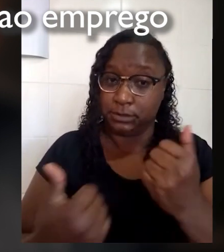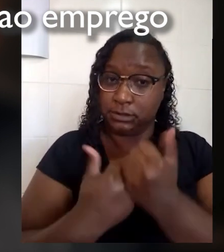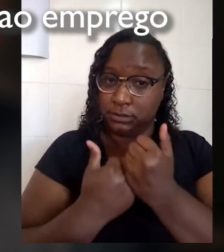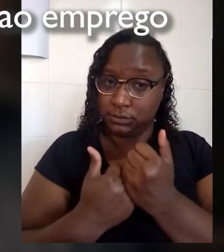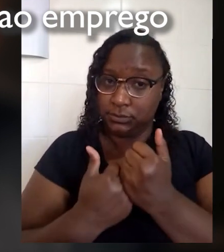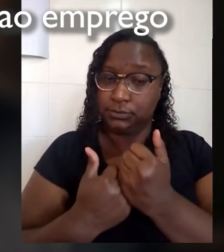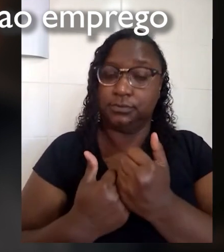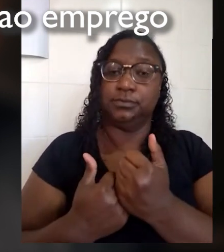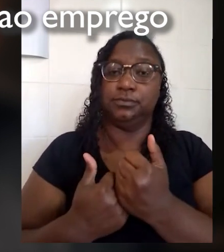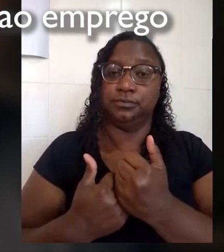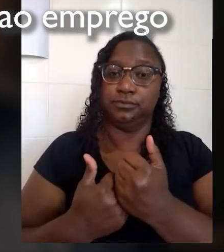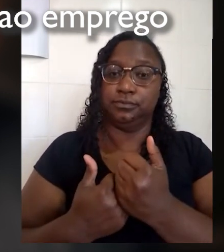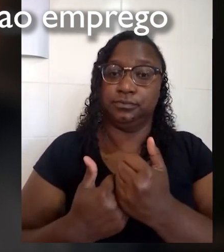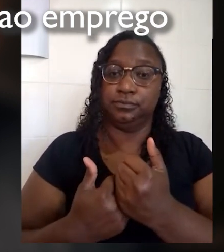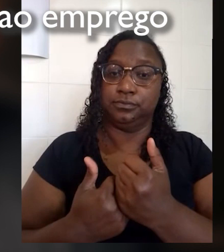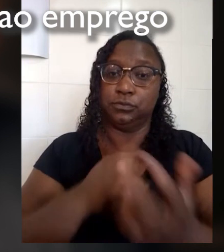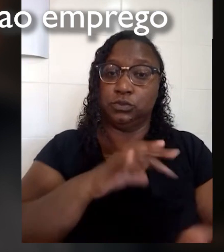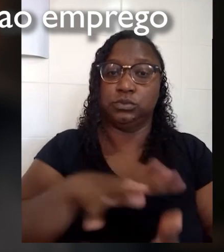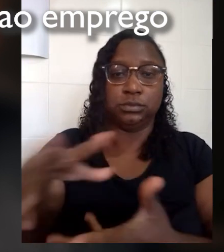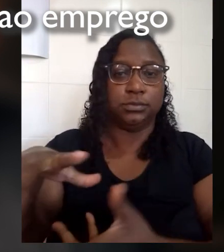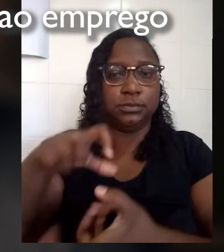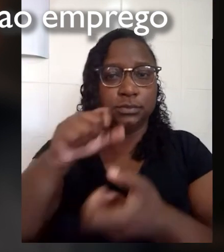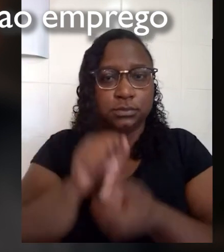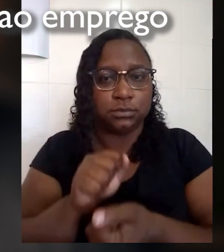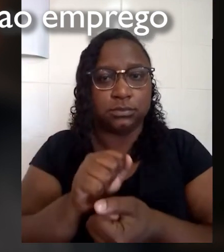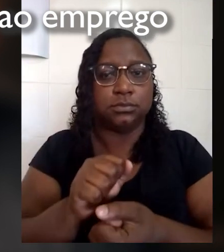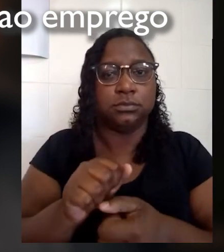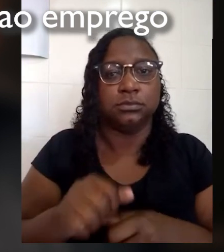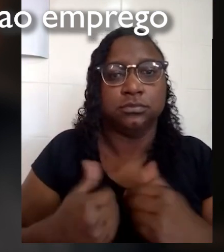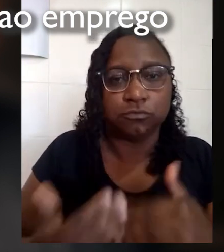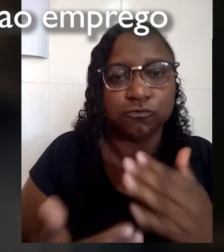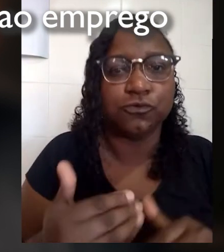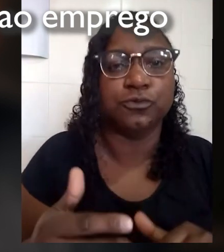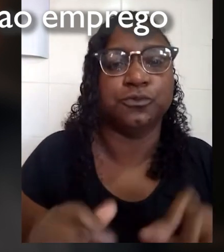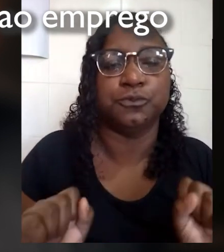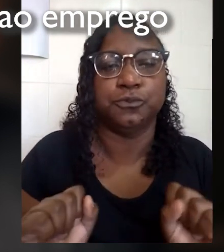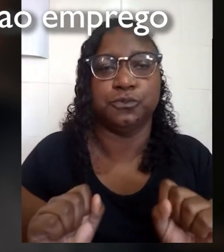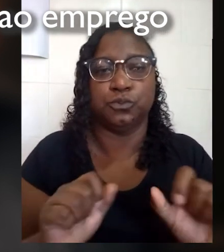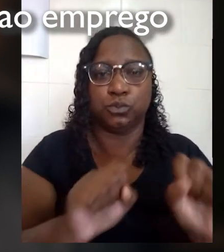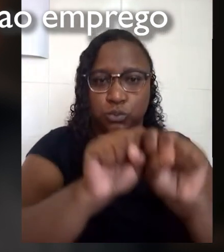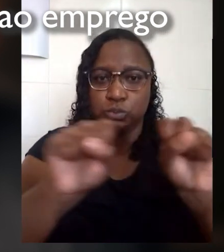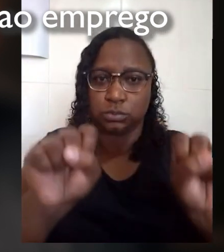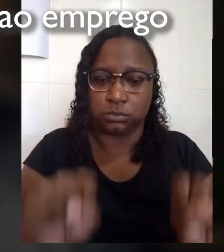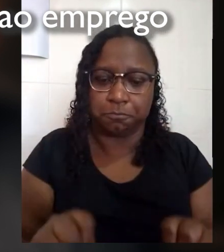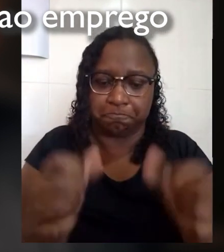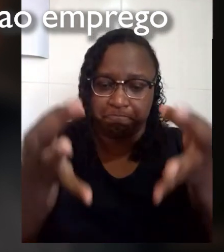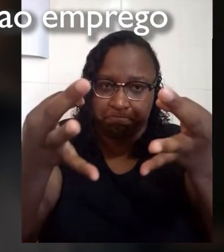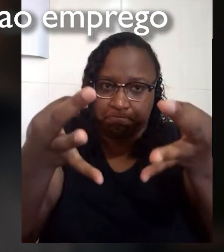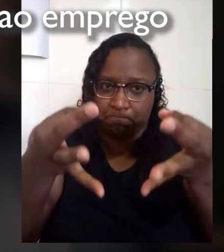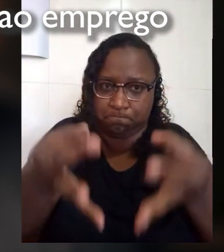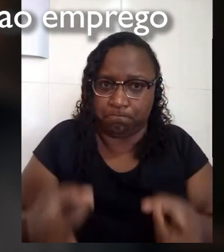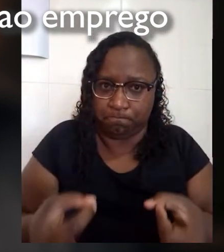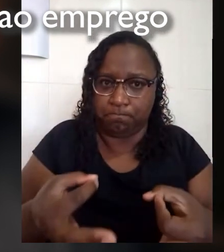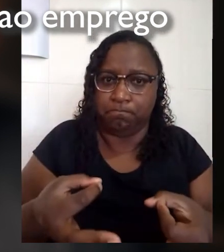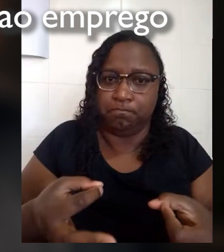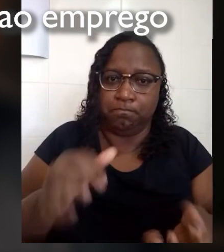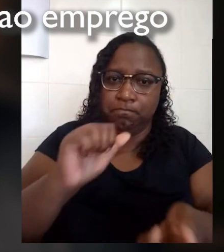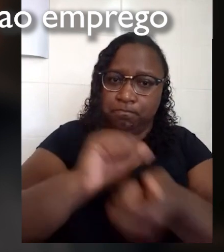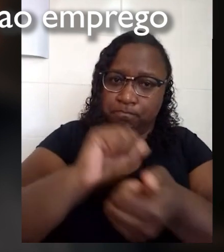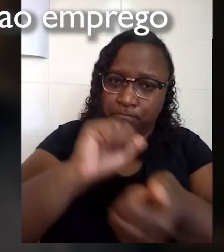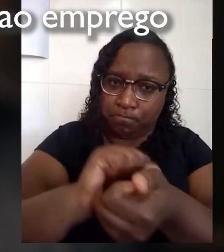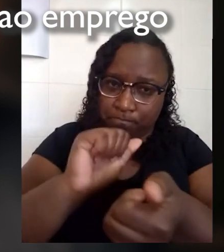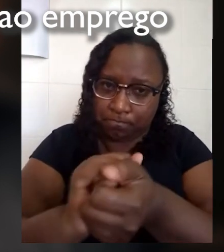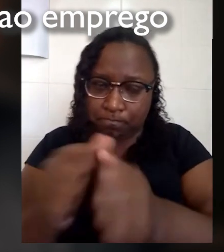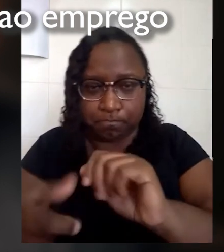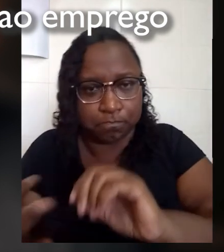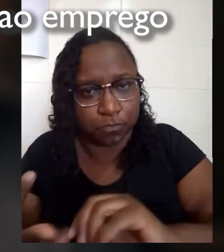sustentabilidade dos sistemas de pensão por meio da alta taxa de emprego de modo a manter um sistema robusto e adaptável de contribuição a longo prazo e